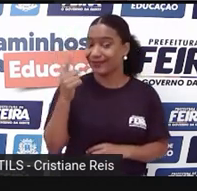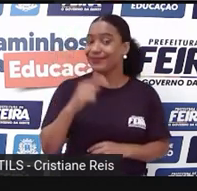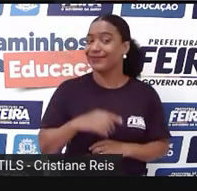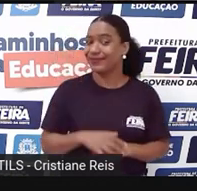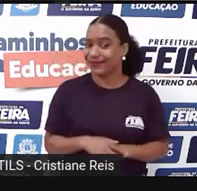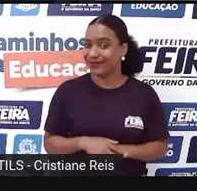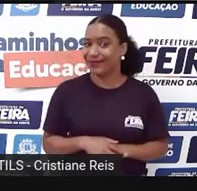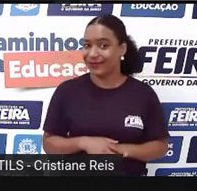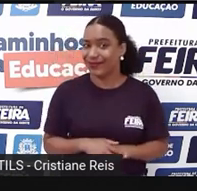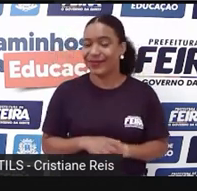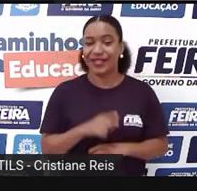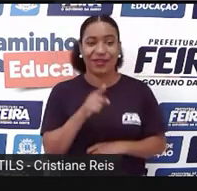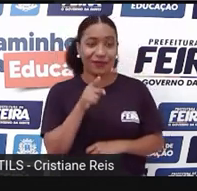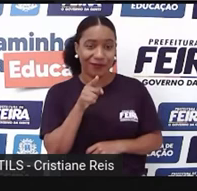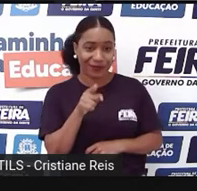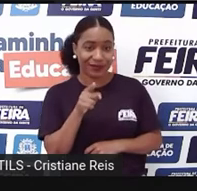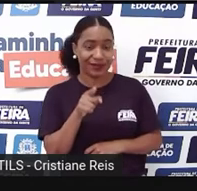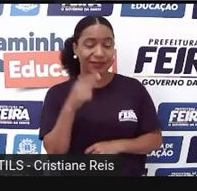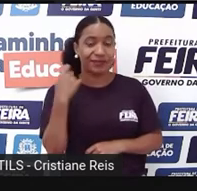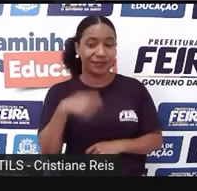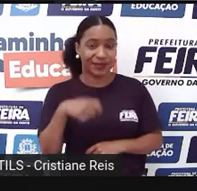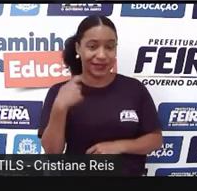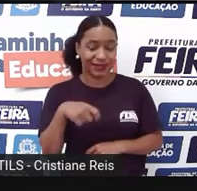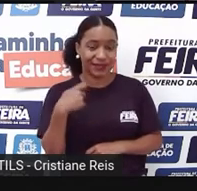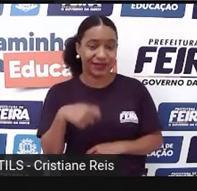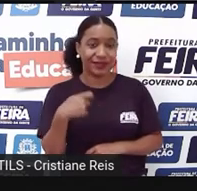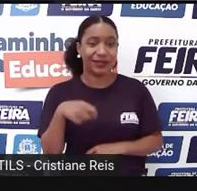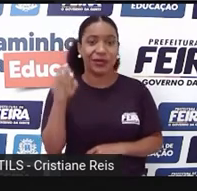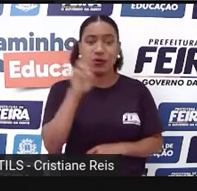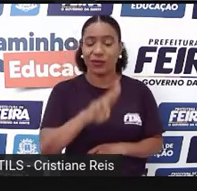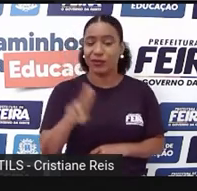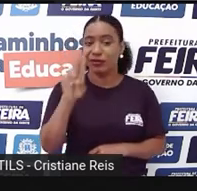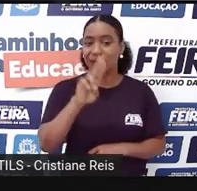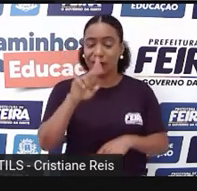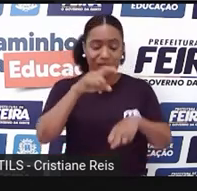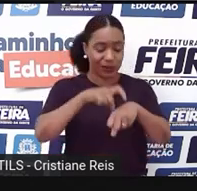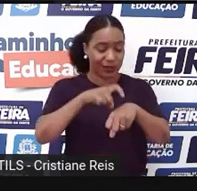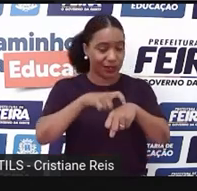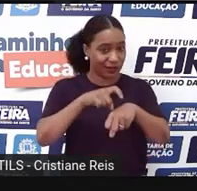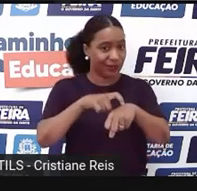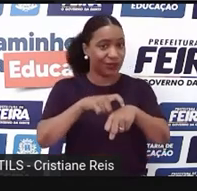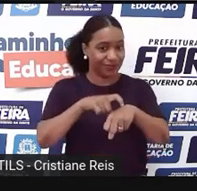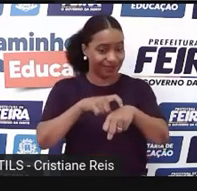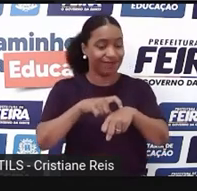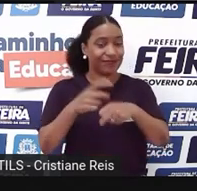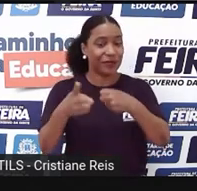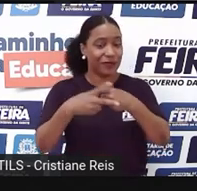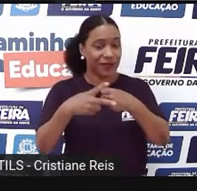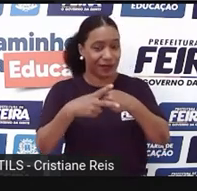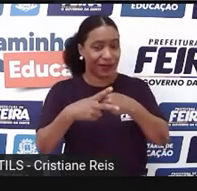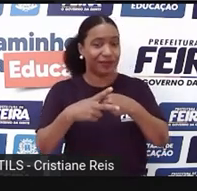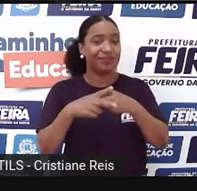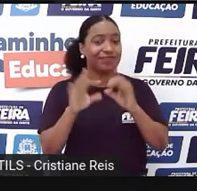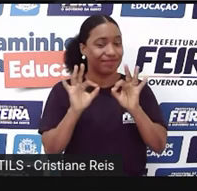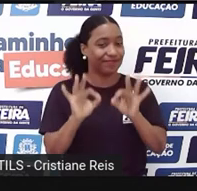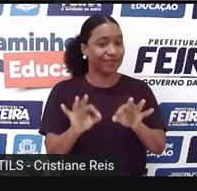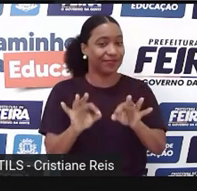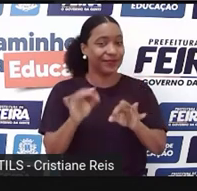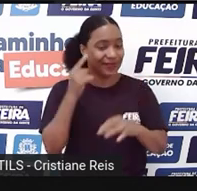Precisa Nessa produção Utilizar O tempo verbal Que nós estamos aprendendo E